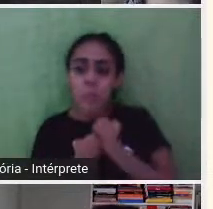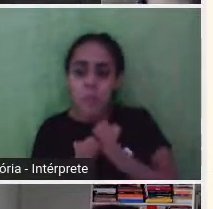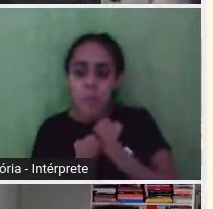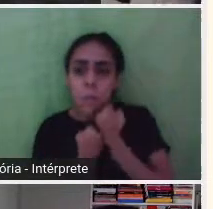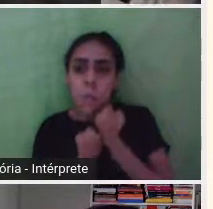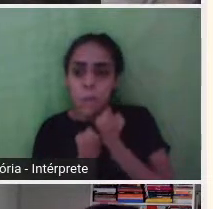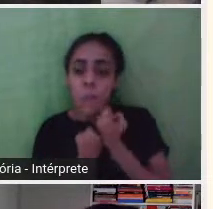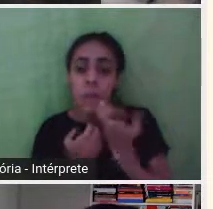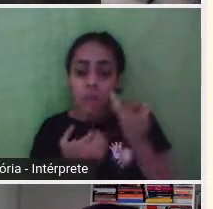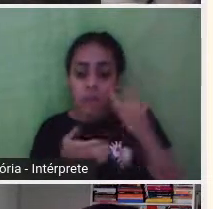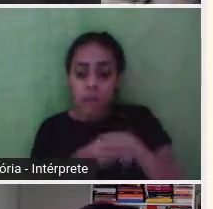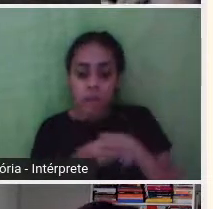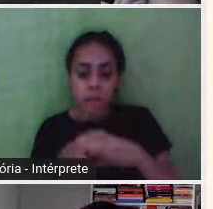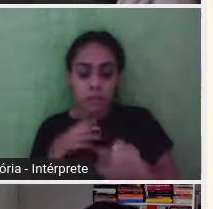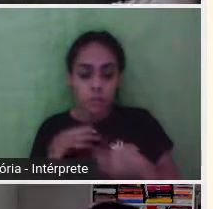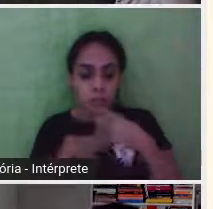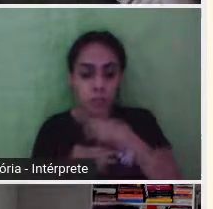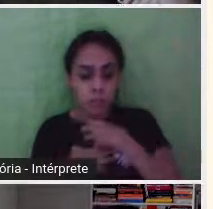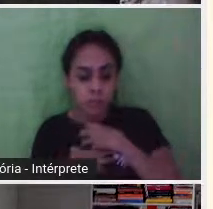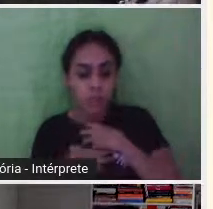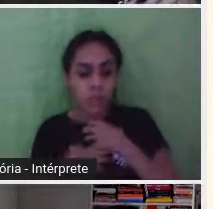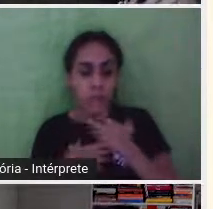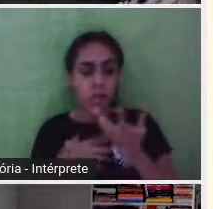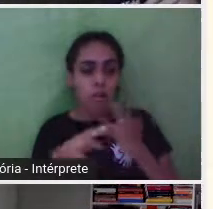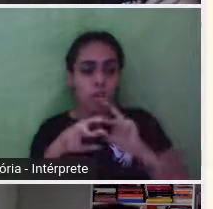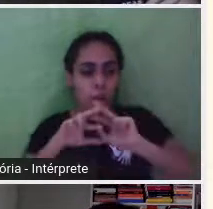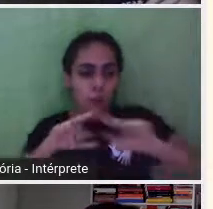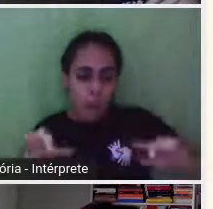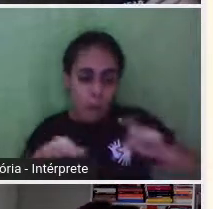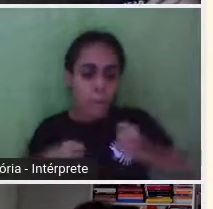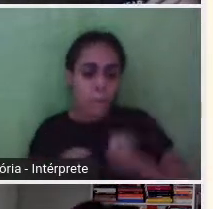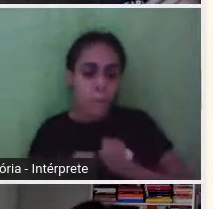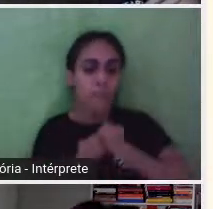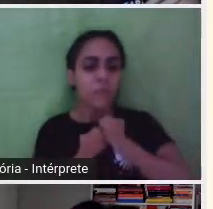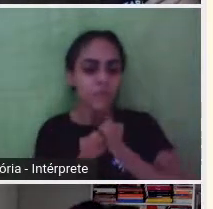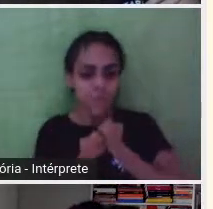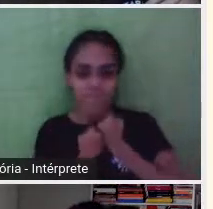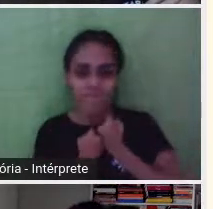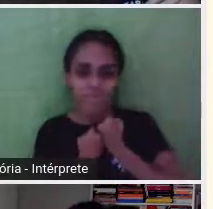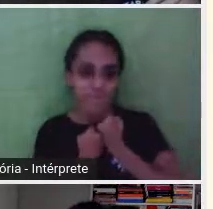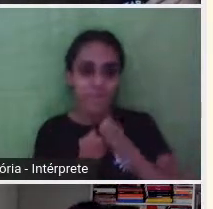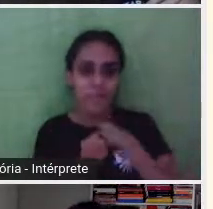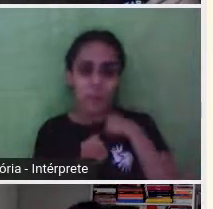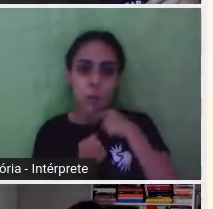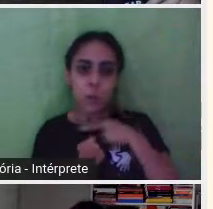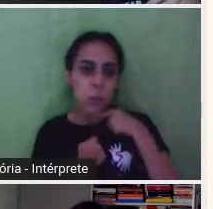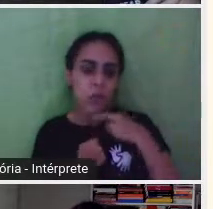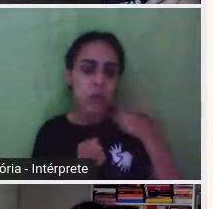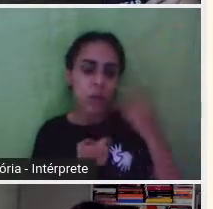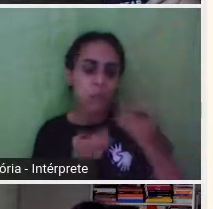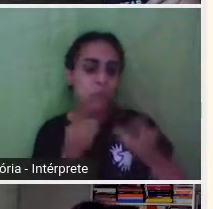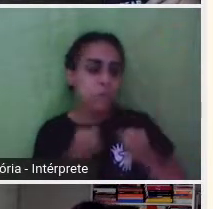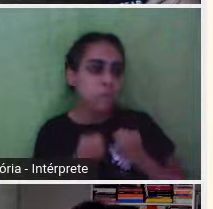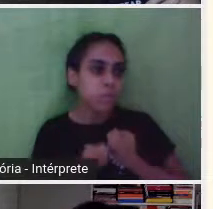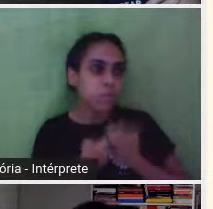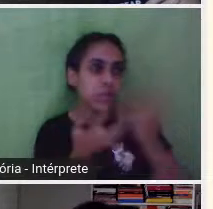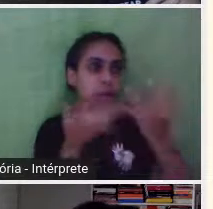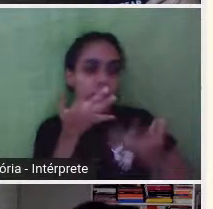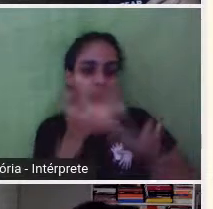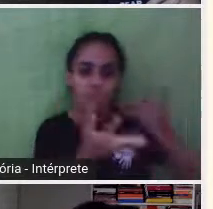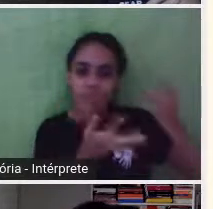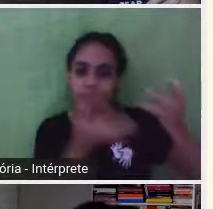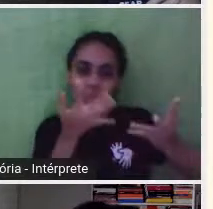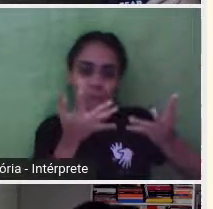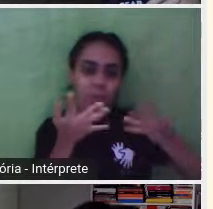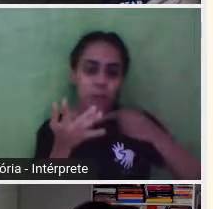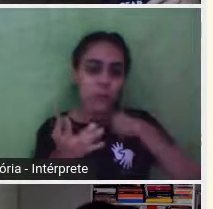Então, é mais ou menos isso. Parte da luta. Transformar em palavra é ter domínio sobre algo que